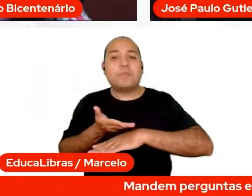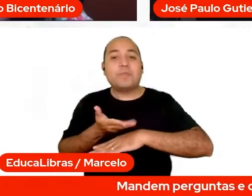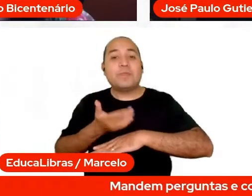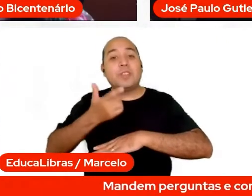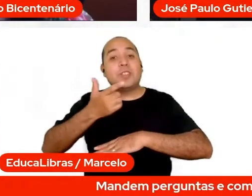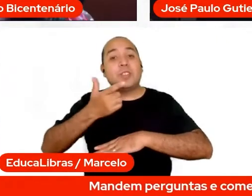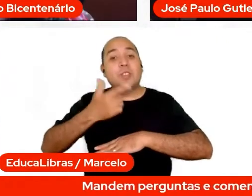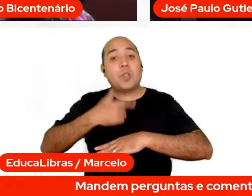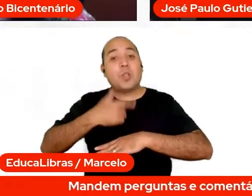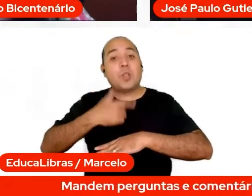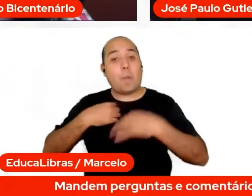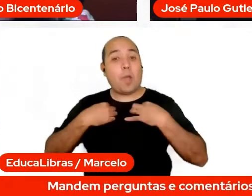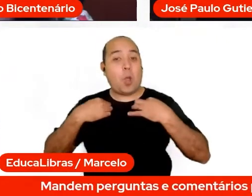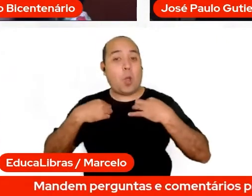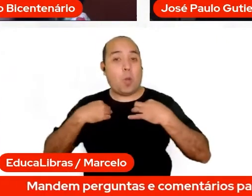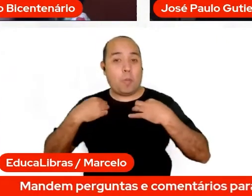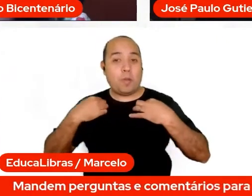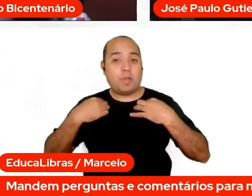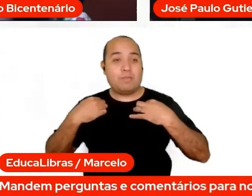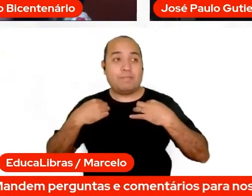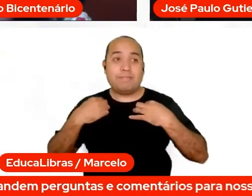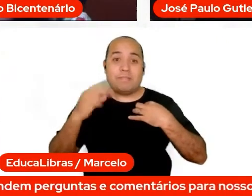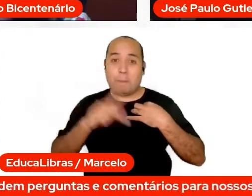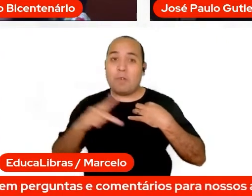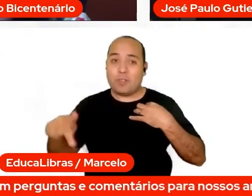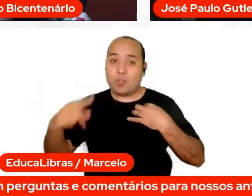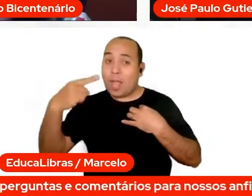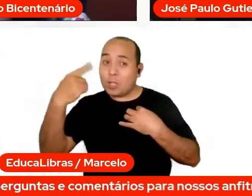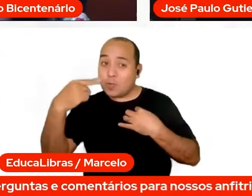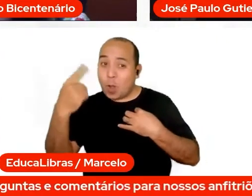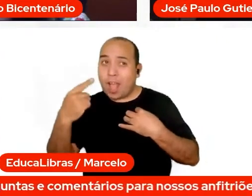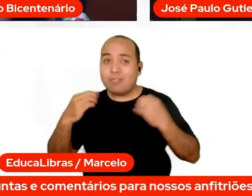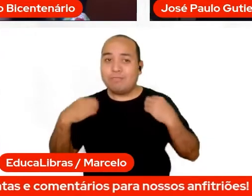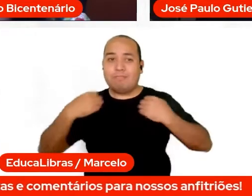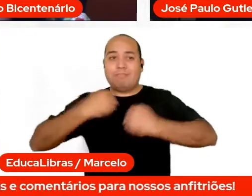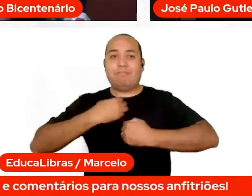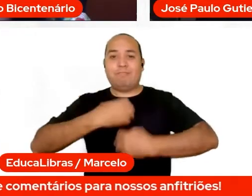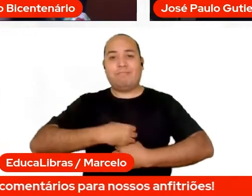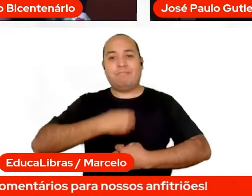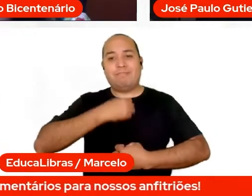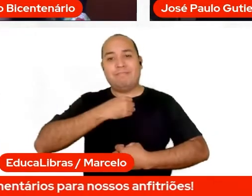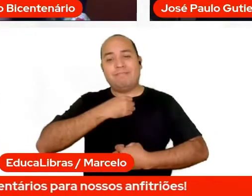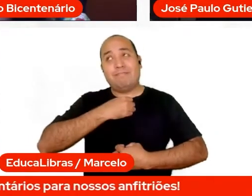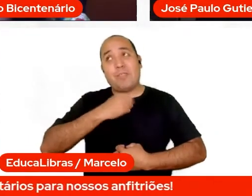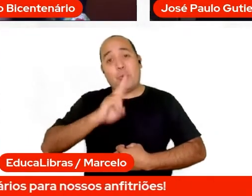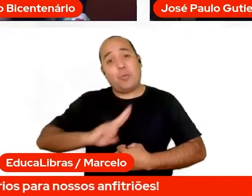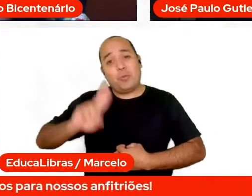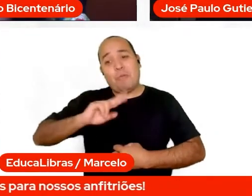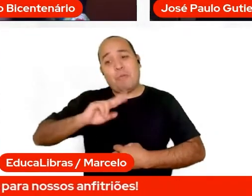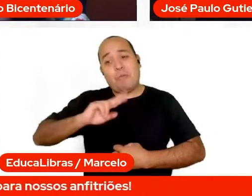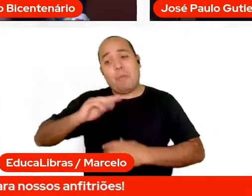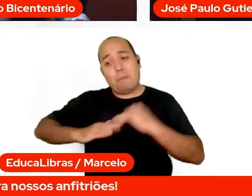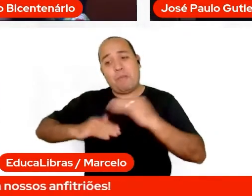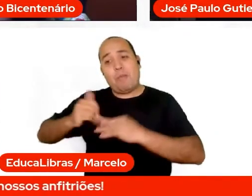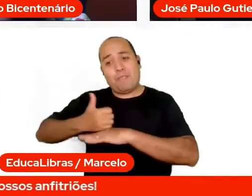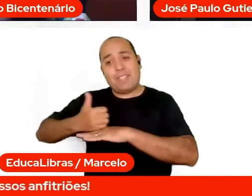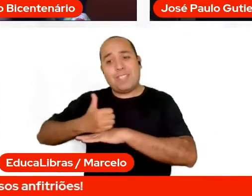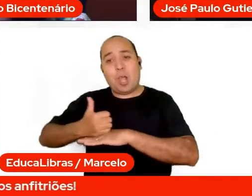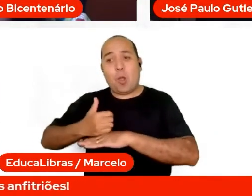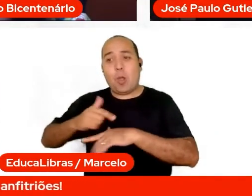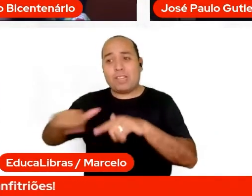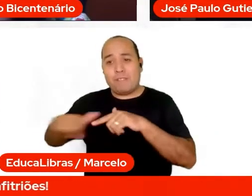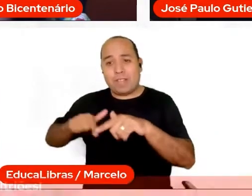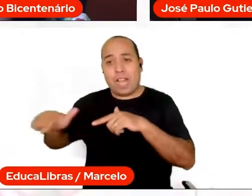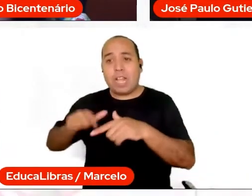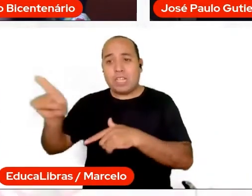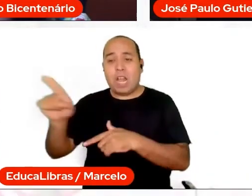trajando, porque eu sou professor e advogado no terno, que é o que eu utilizo para as minhas atividades, tanto no fórum,